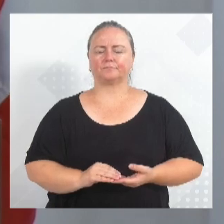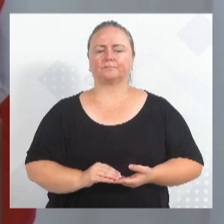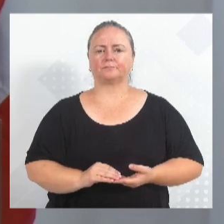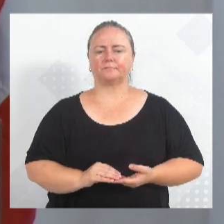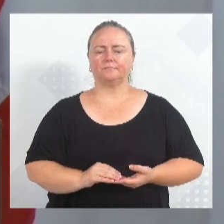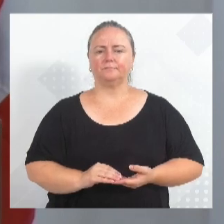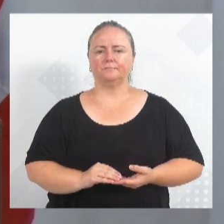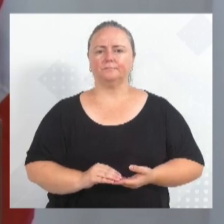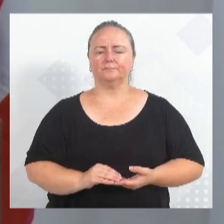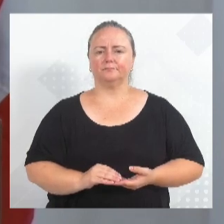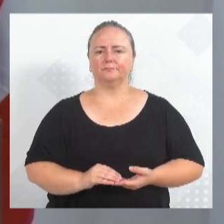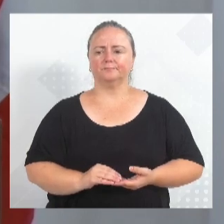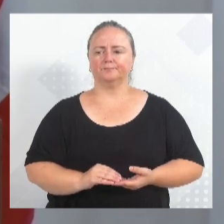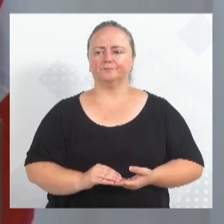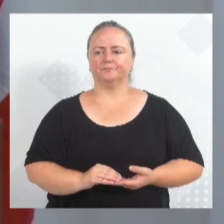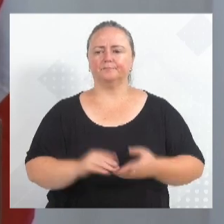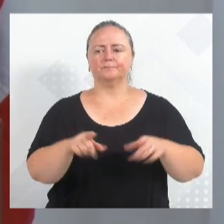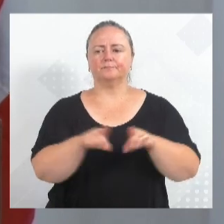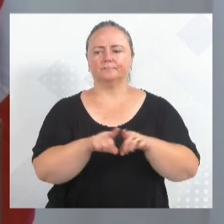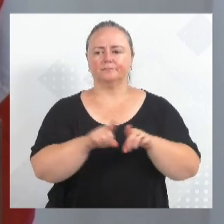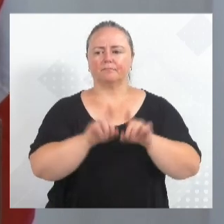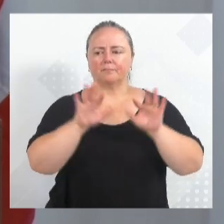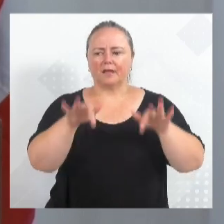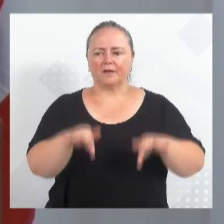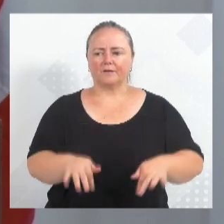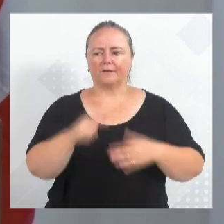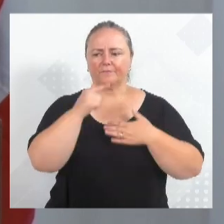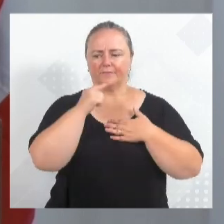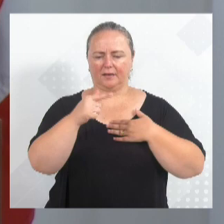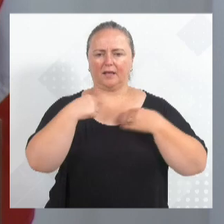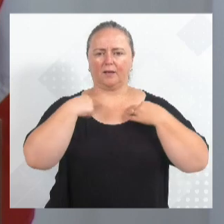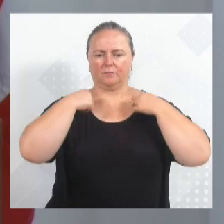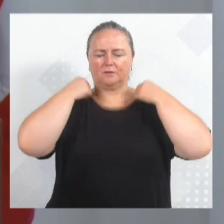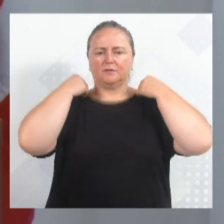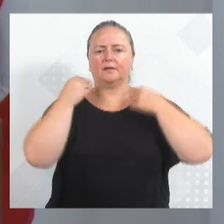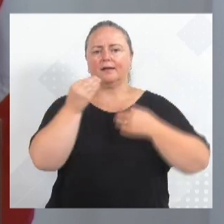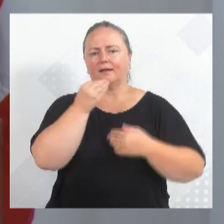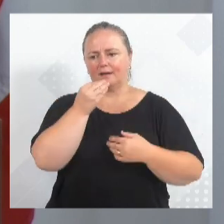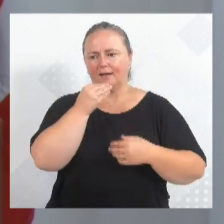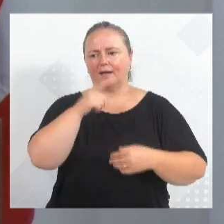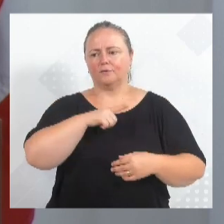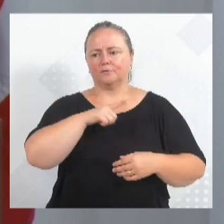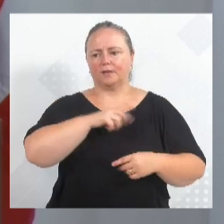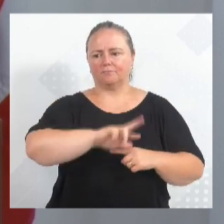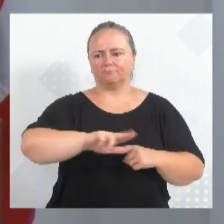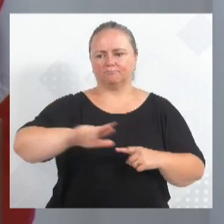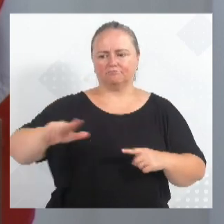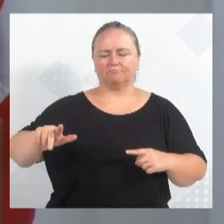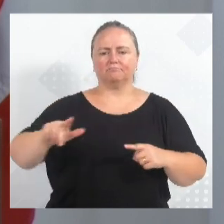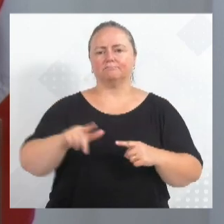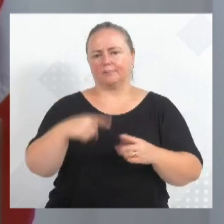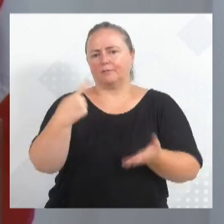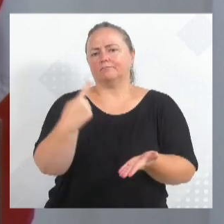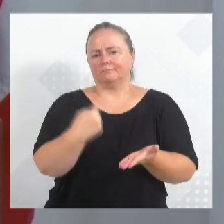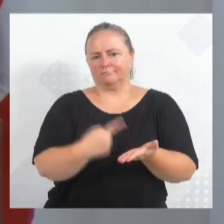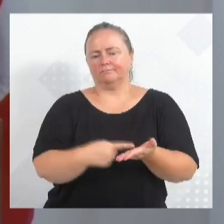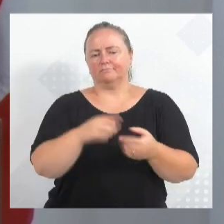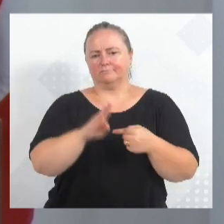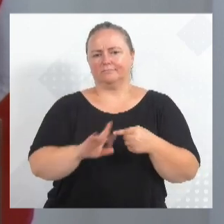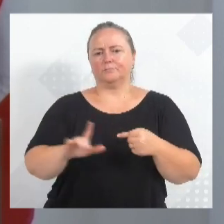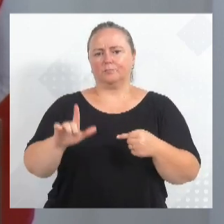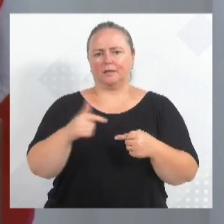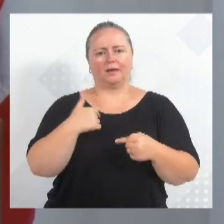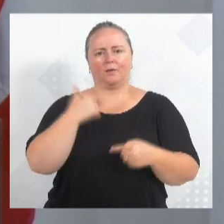também, no final de semana, lógico, a gente tem muitas agendas aqui em Blumenau, Blumenau, consegui me